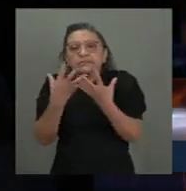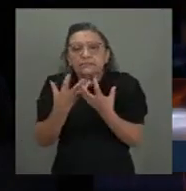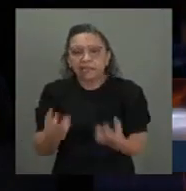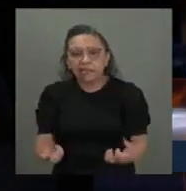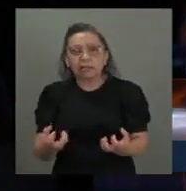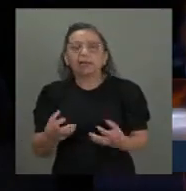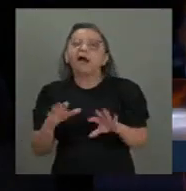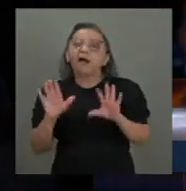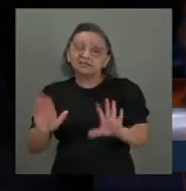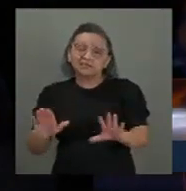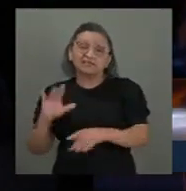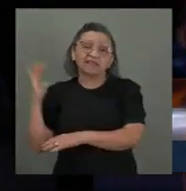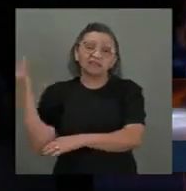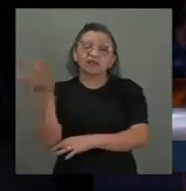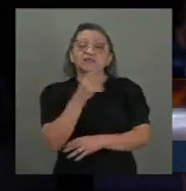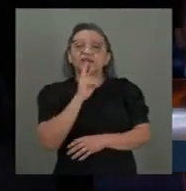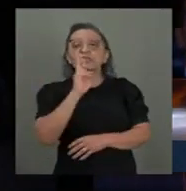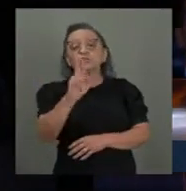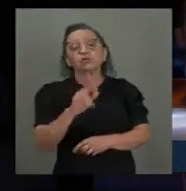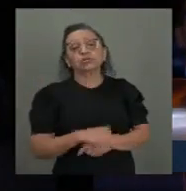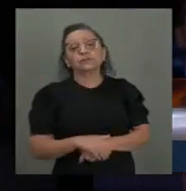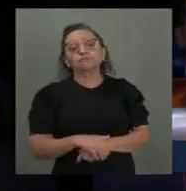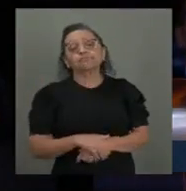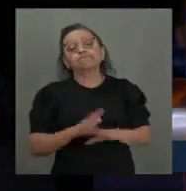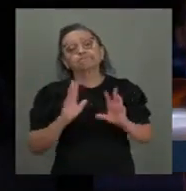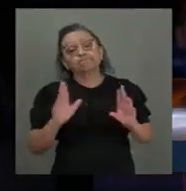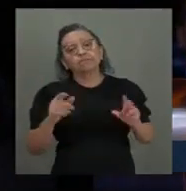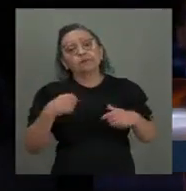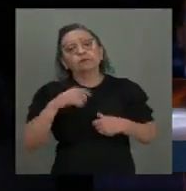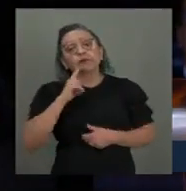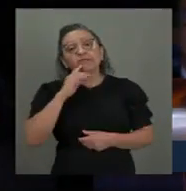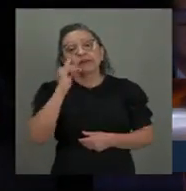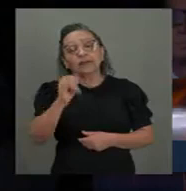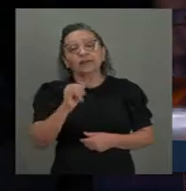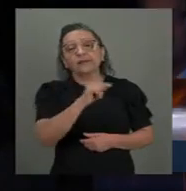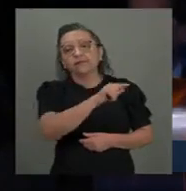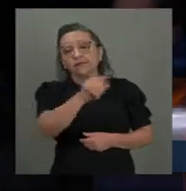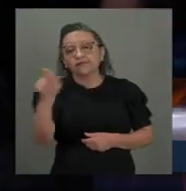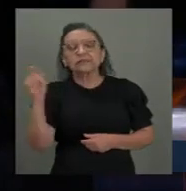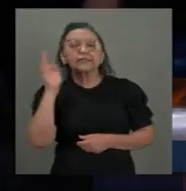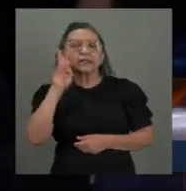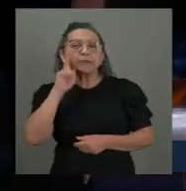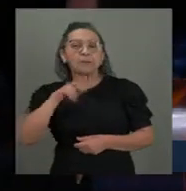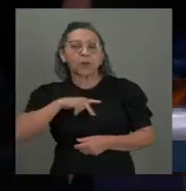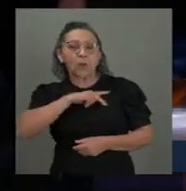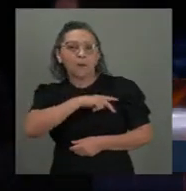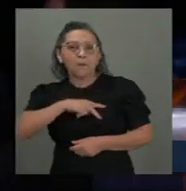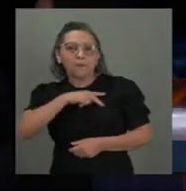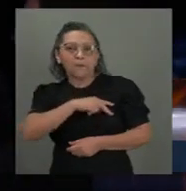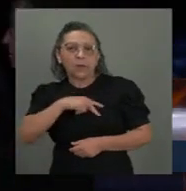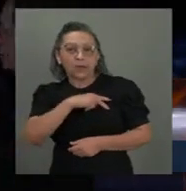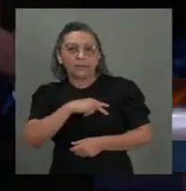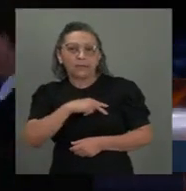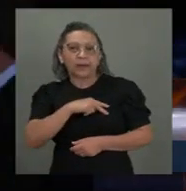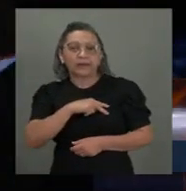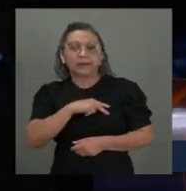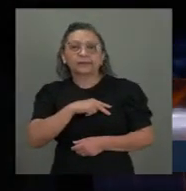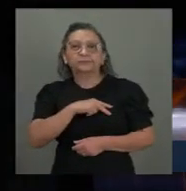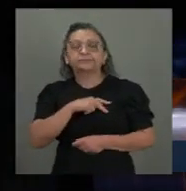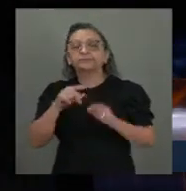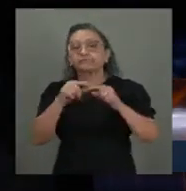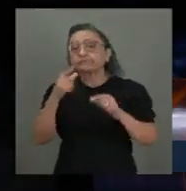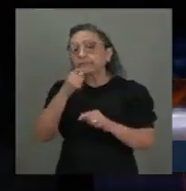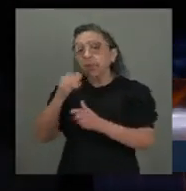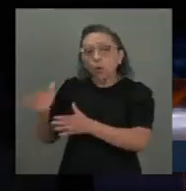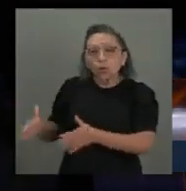responde e, como eu já disse, que gostei muito daquele poema que eu li, em que o rio, vendo